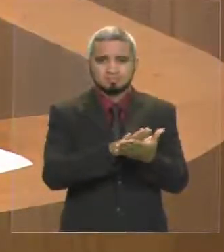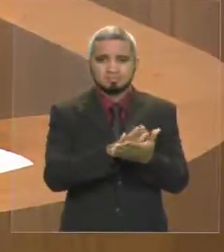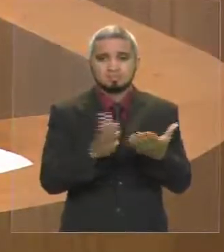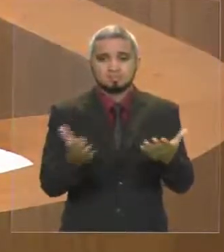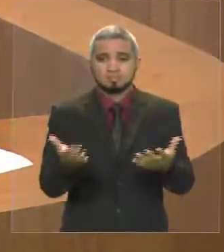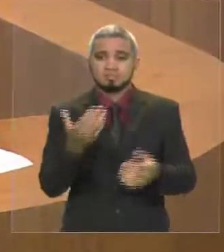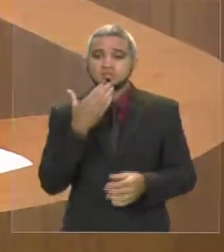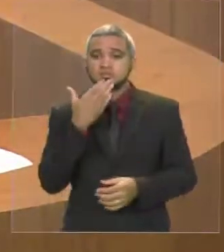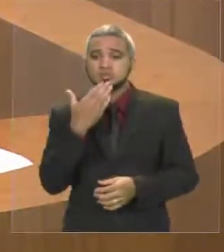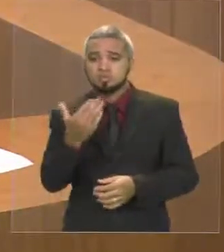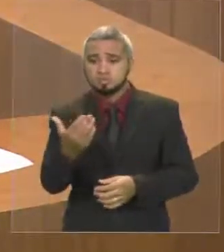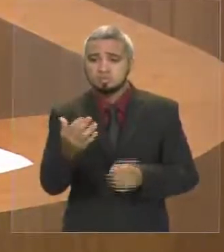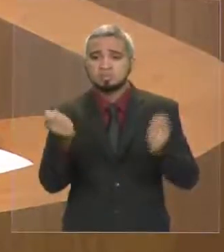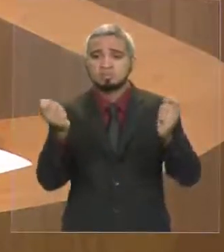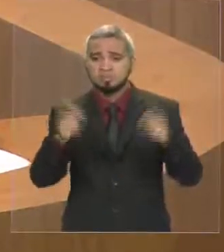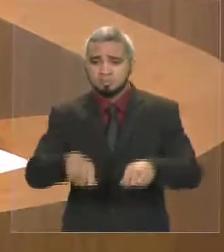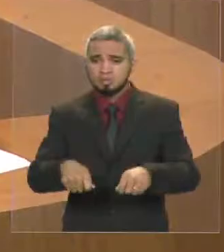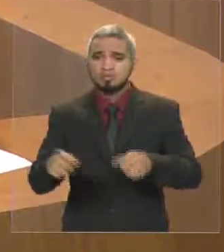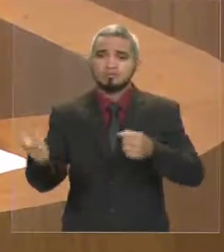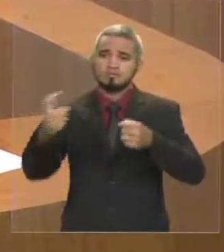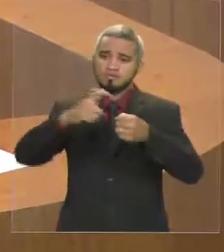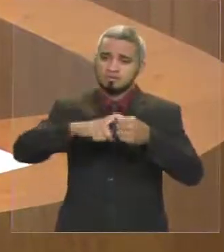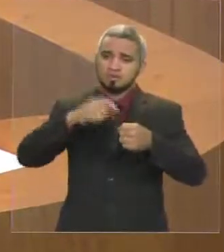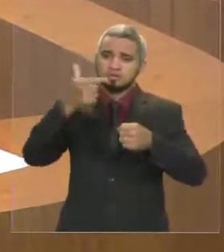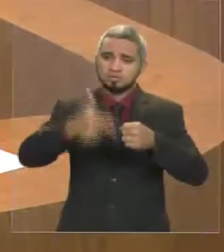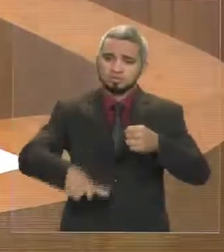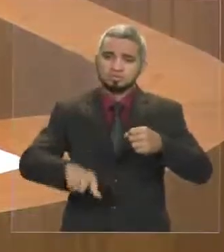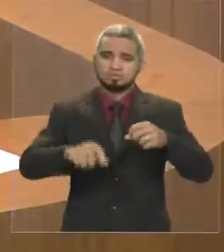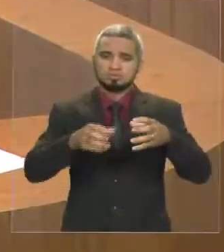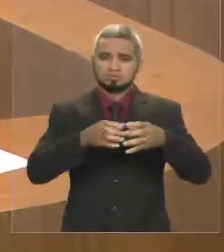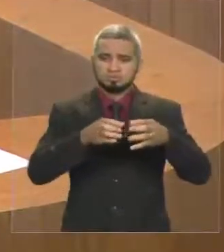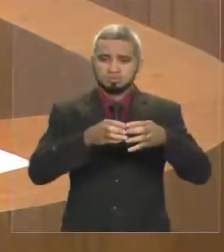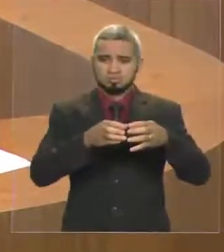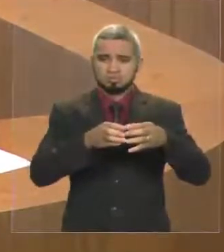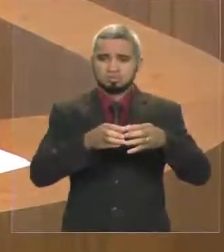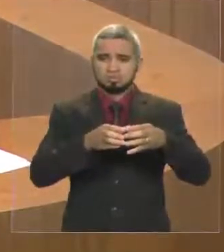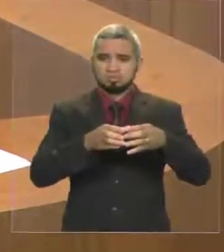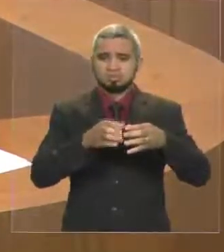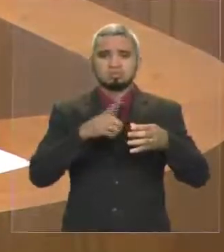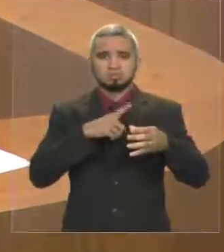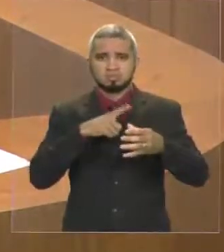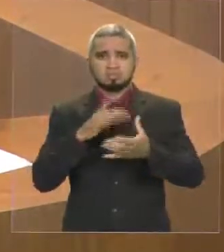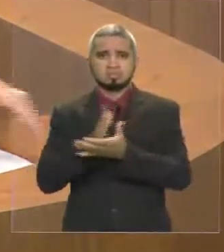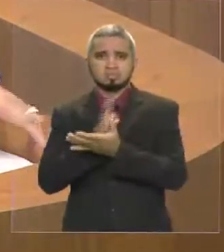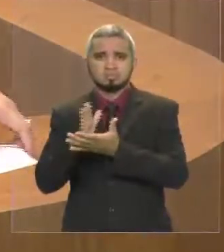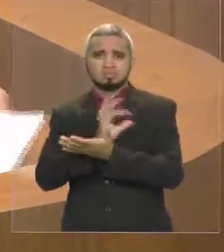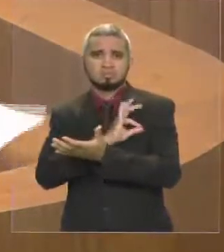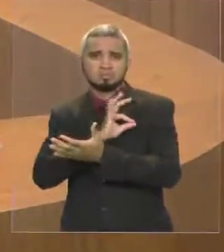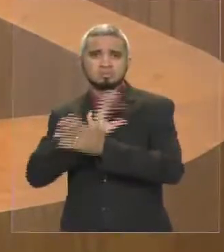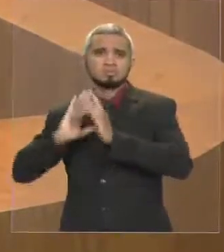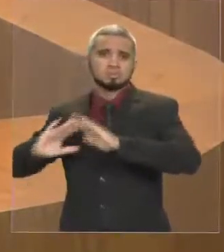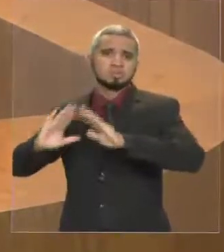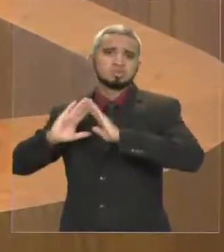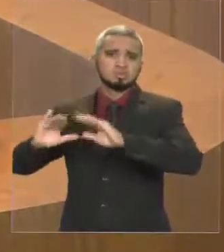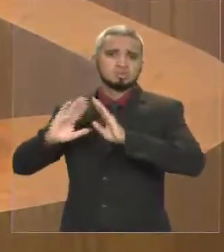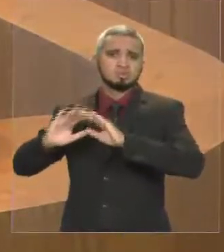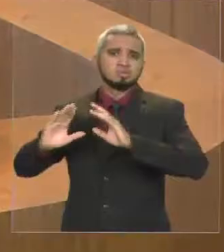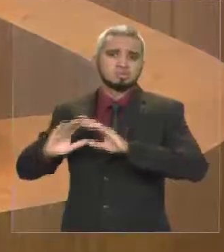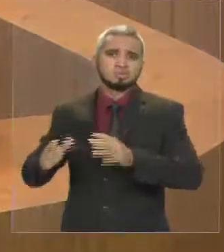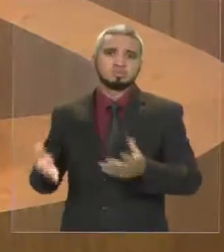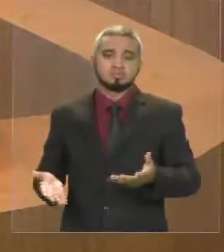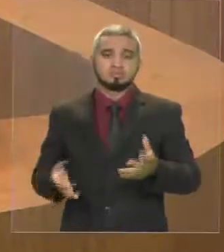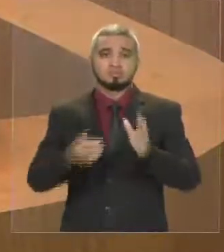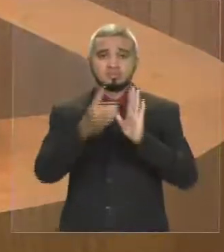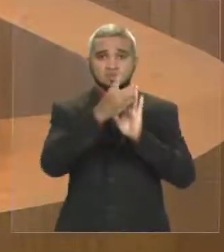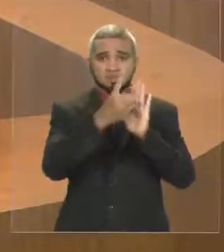essa reedição considerando, inclusive, o clamor das entidades representativas de classe. No próprio decreto, é bom